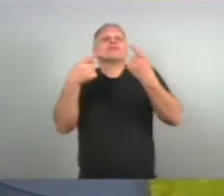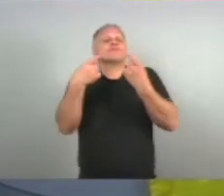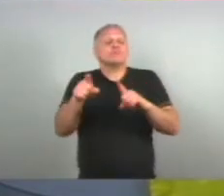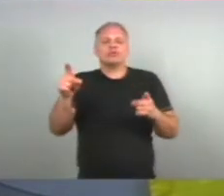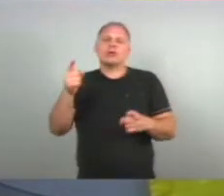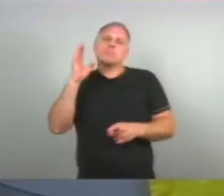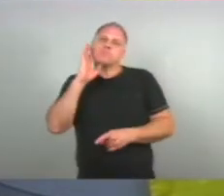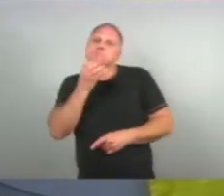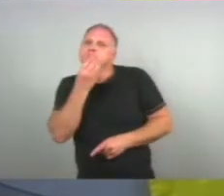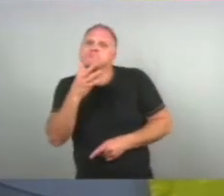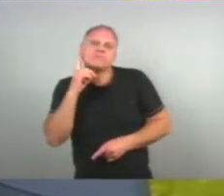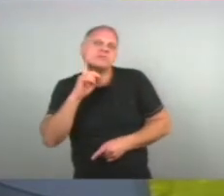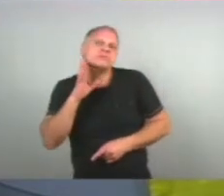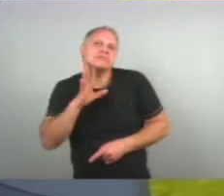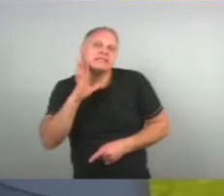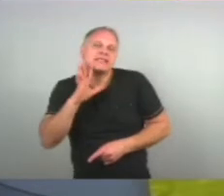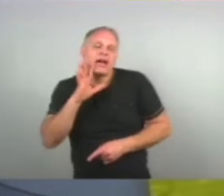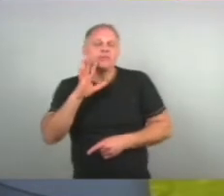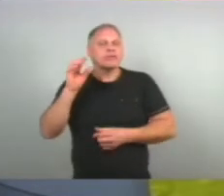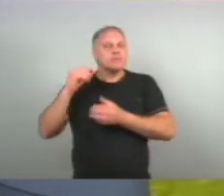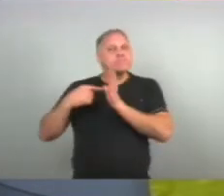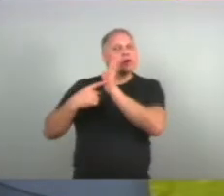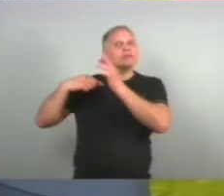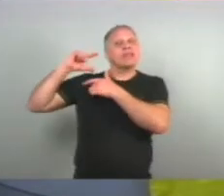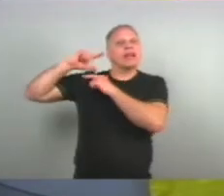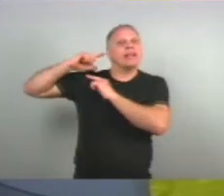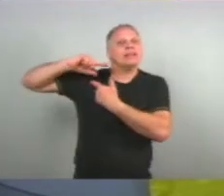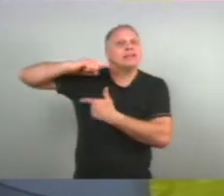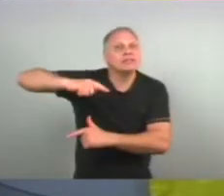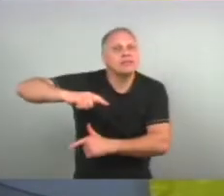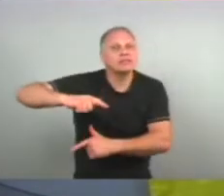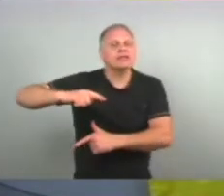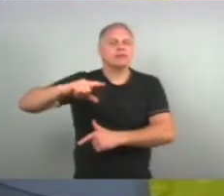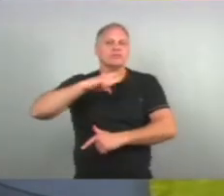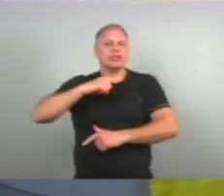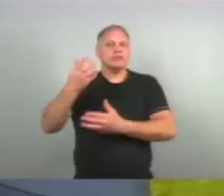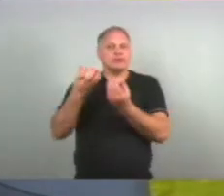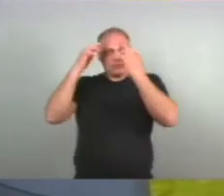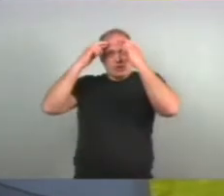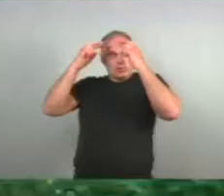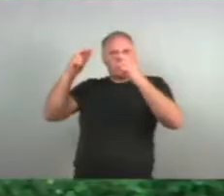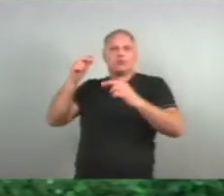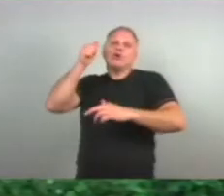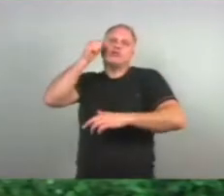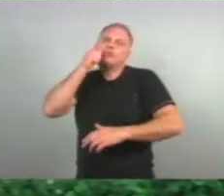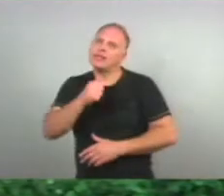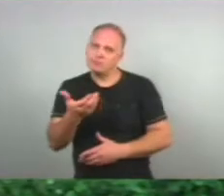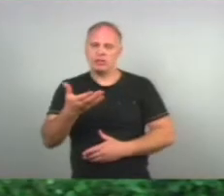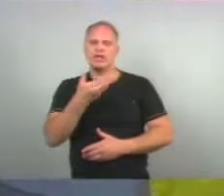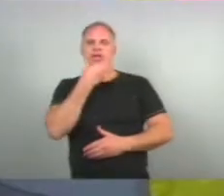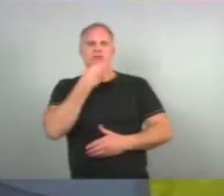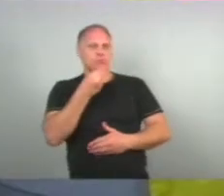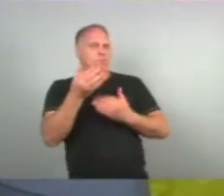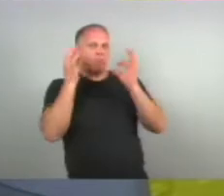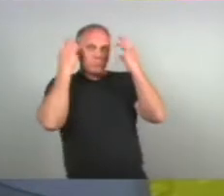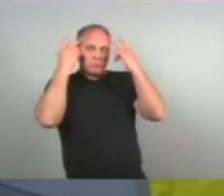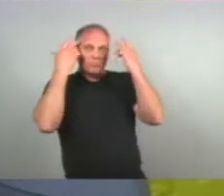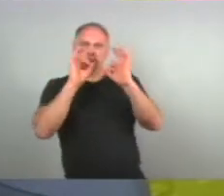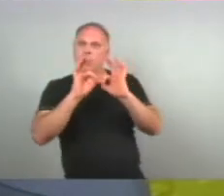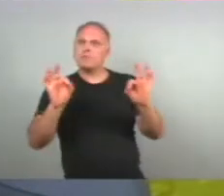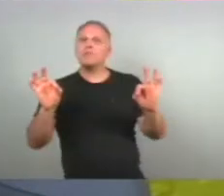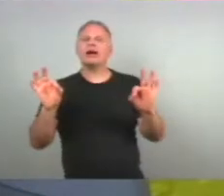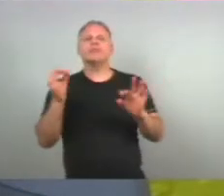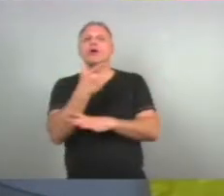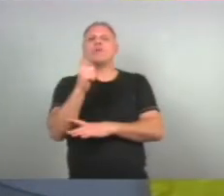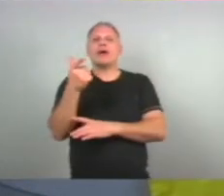tranquila E que cultivam As tradições De uma forma Bastante respeitosa A gente tem que ter cuidado Às vezes Não é